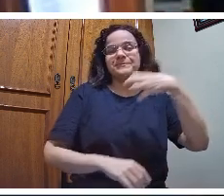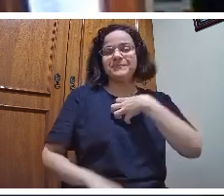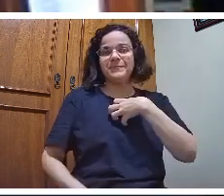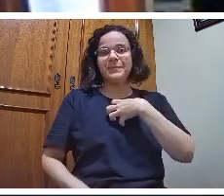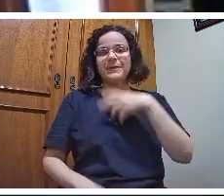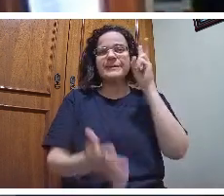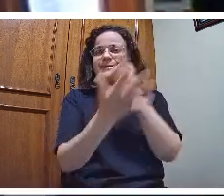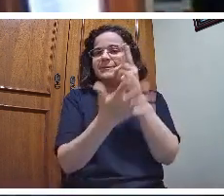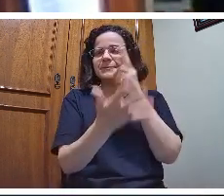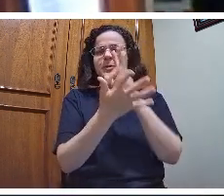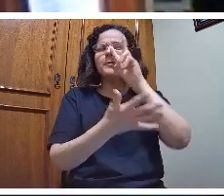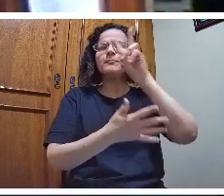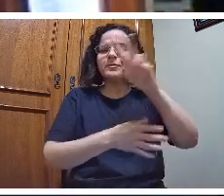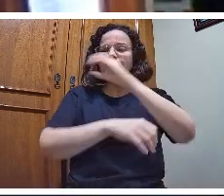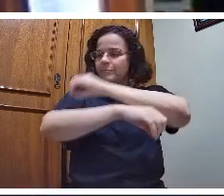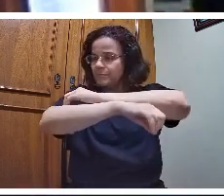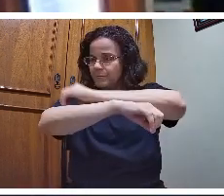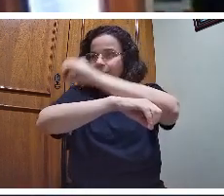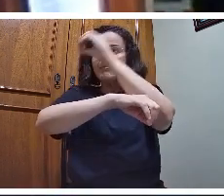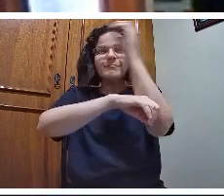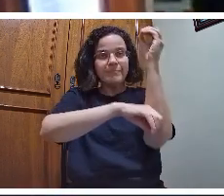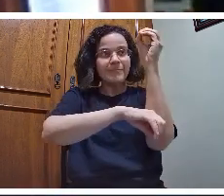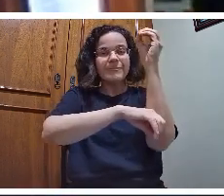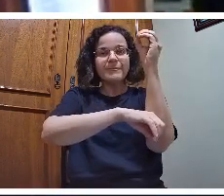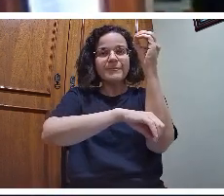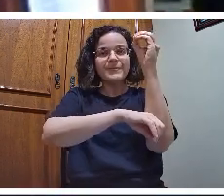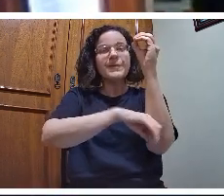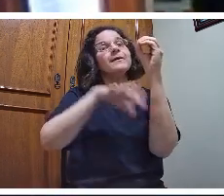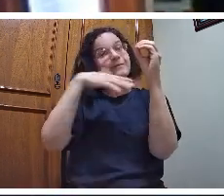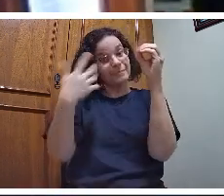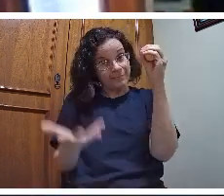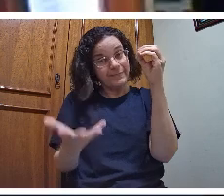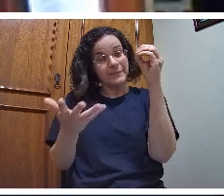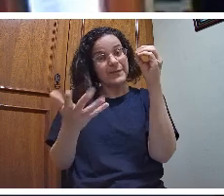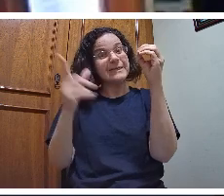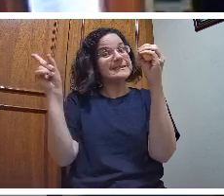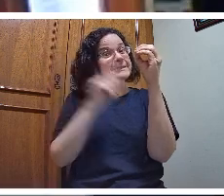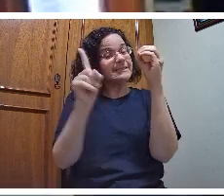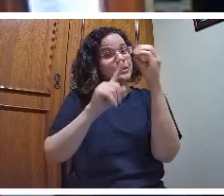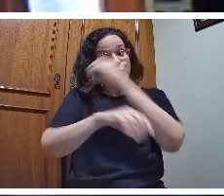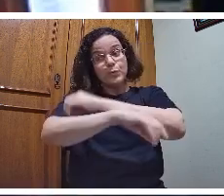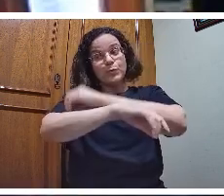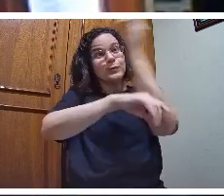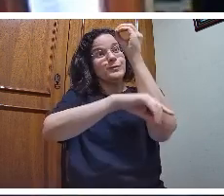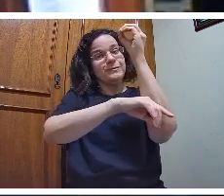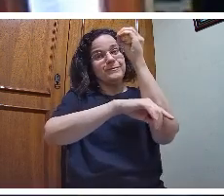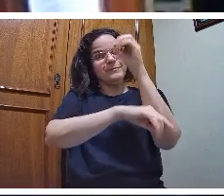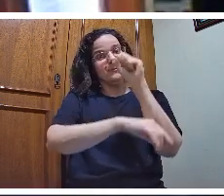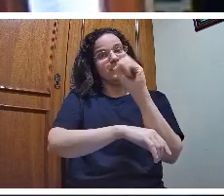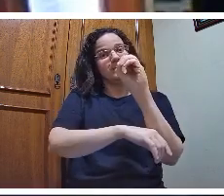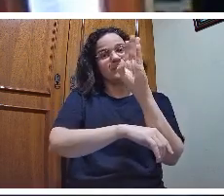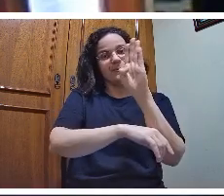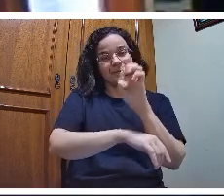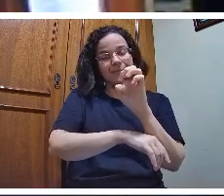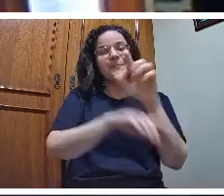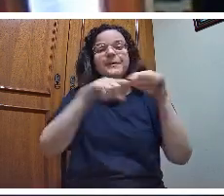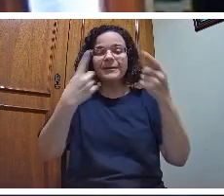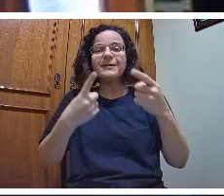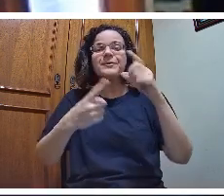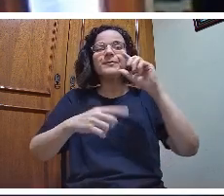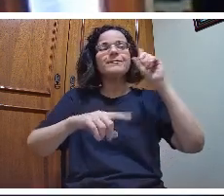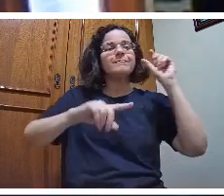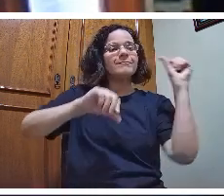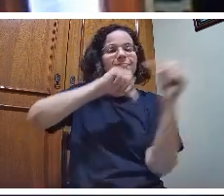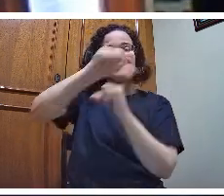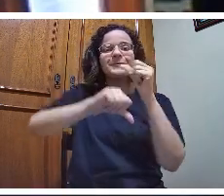sobe, você vai cientificamente dizer o sol não sobe, eu sei como é que é. Então, o desaprender significa ver com outros